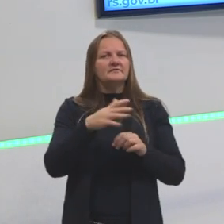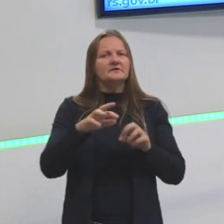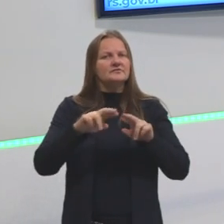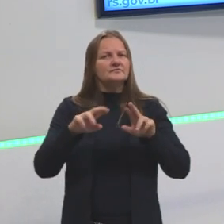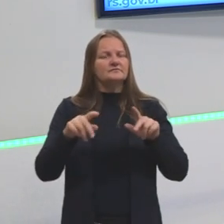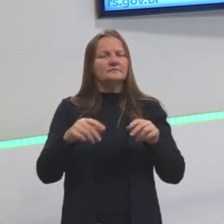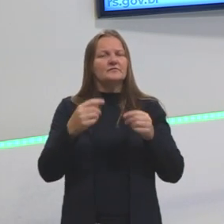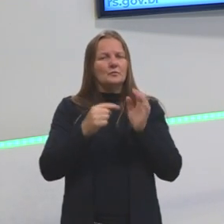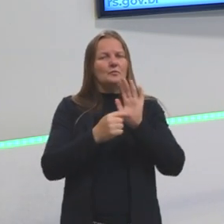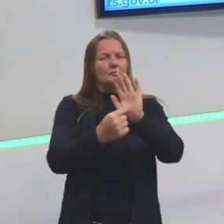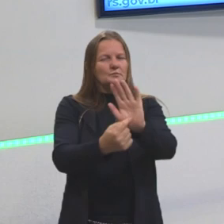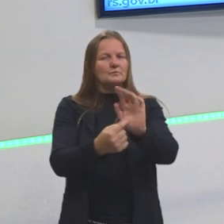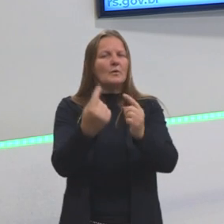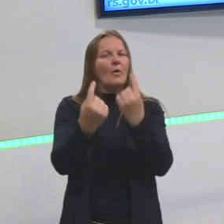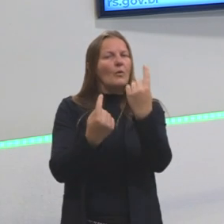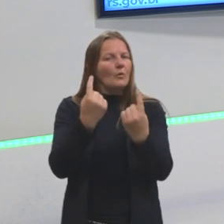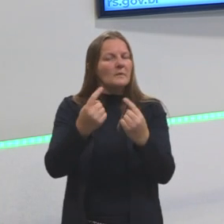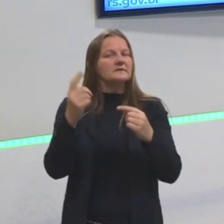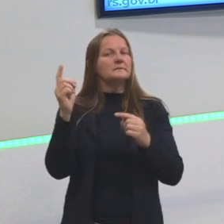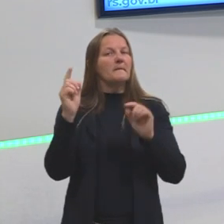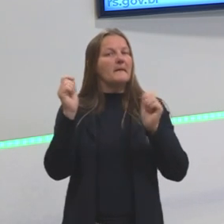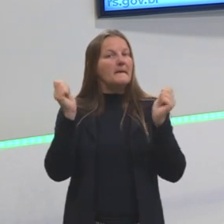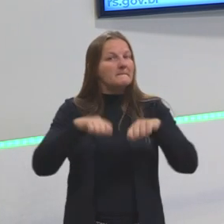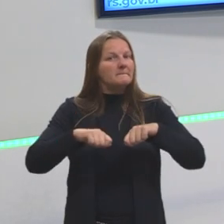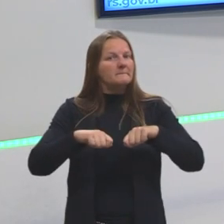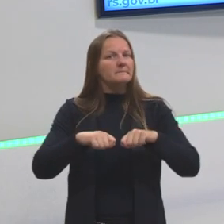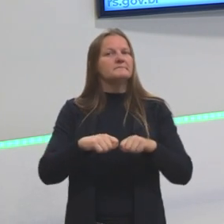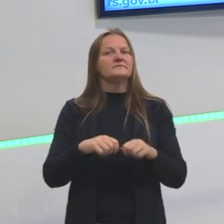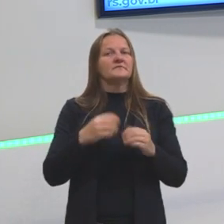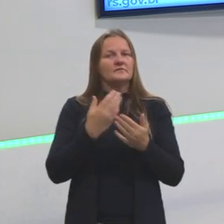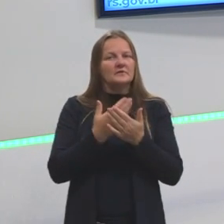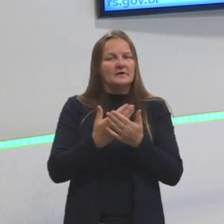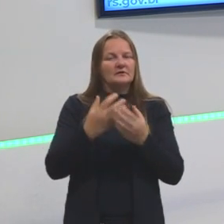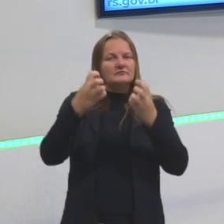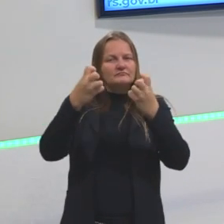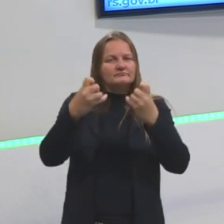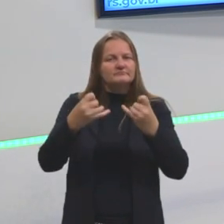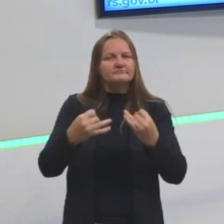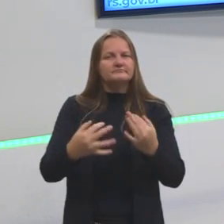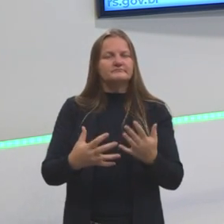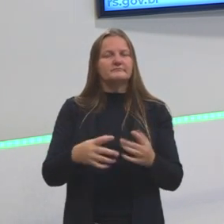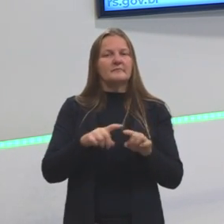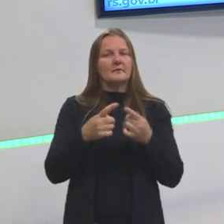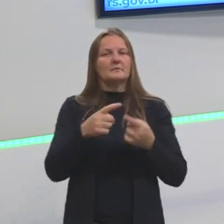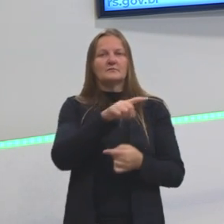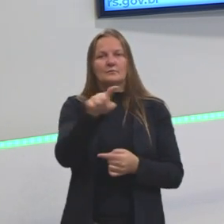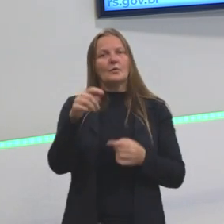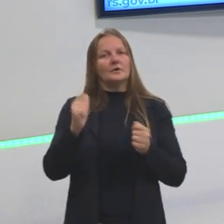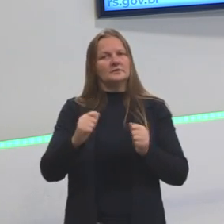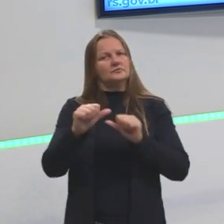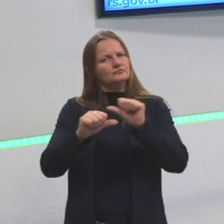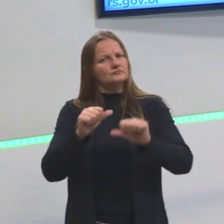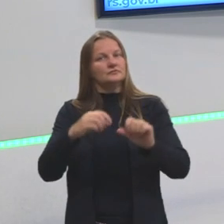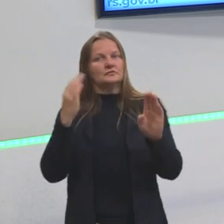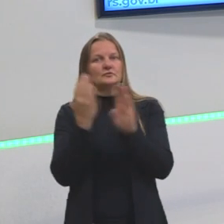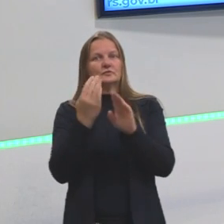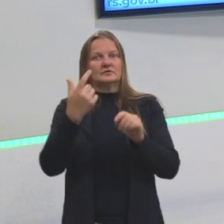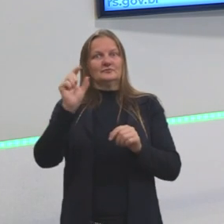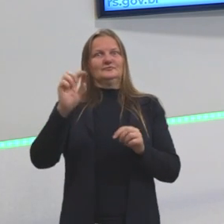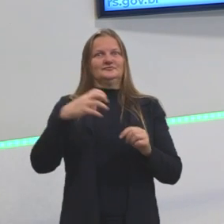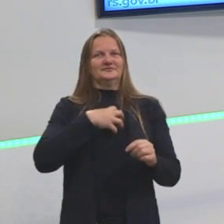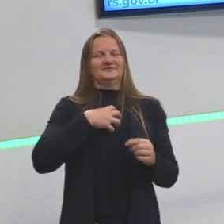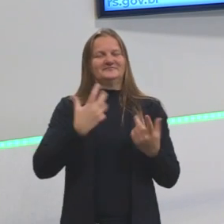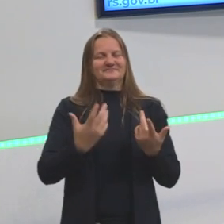Eu vou trazer para vocês algumas questões em todas as aulas, uma forma de resolver, mas vocês podem chegar até em outras